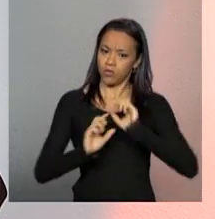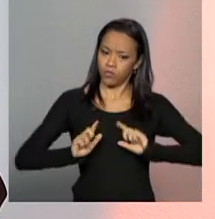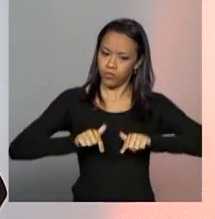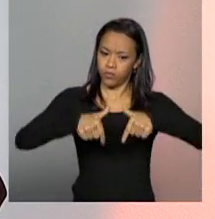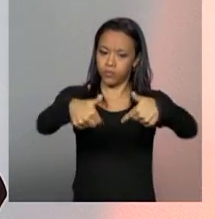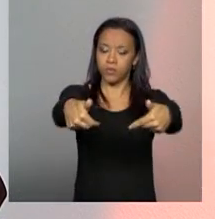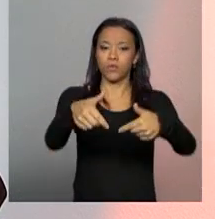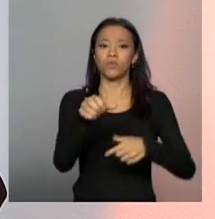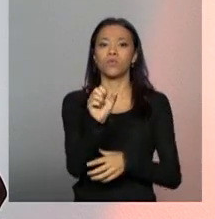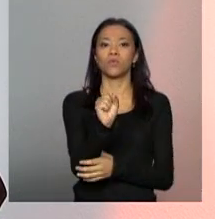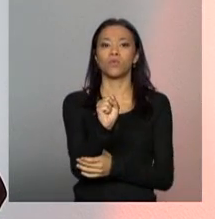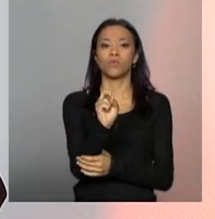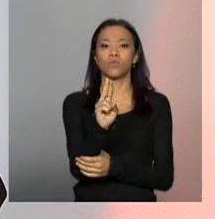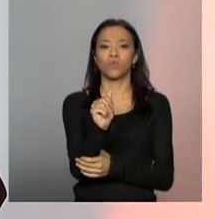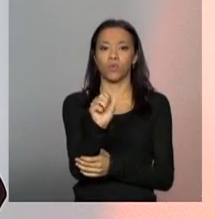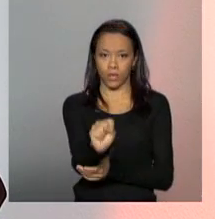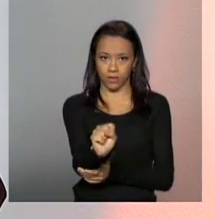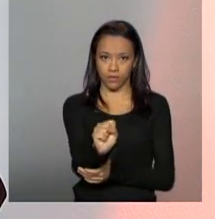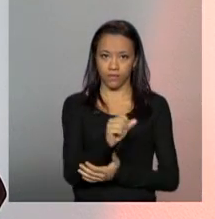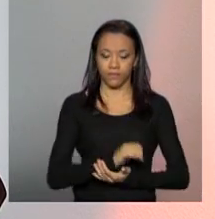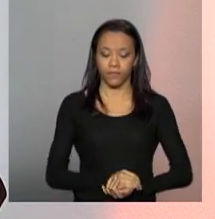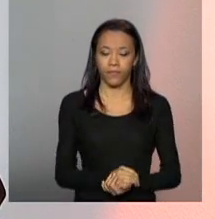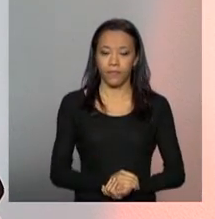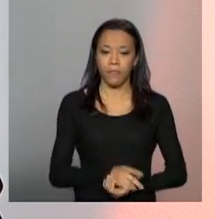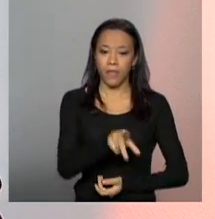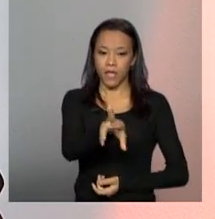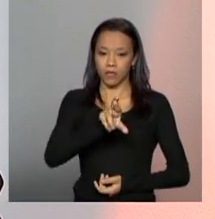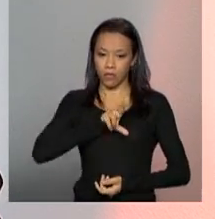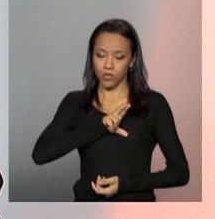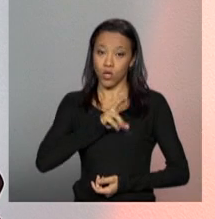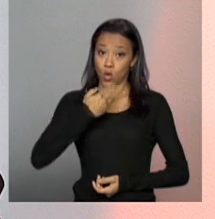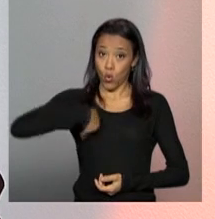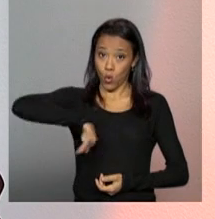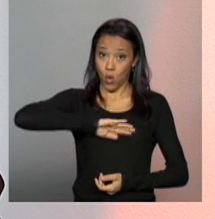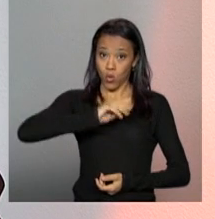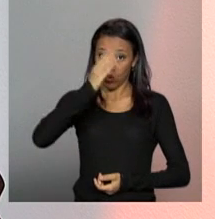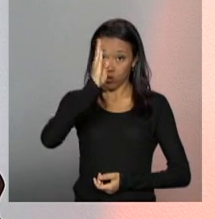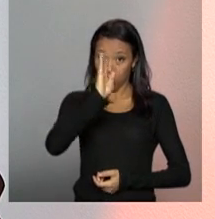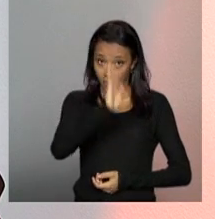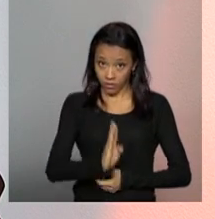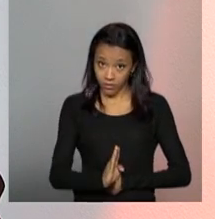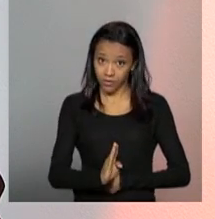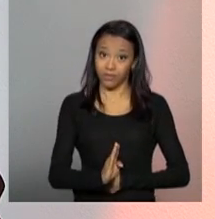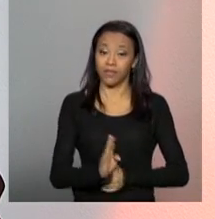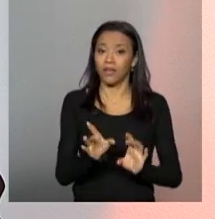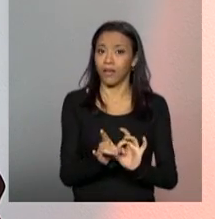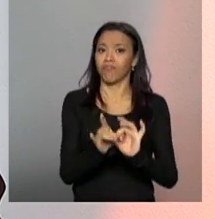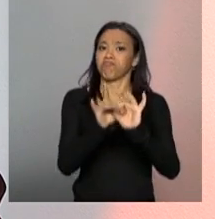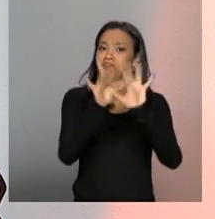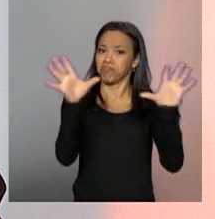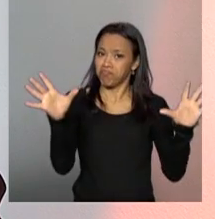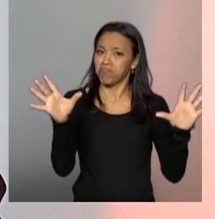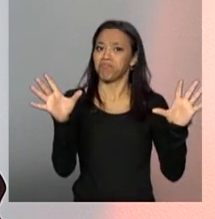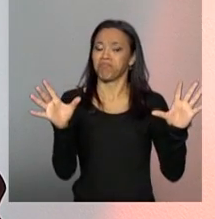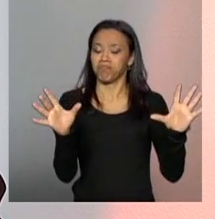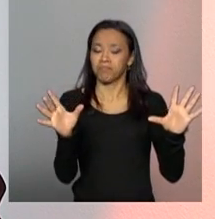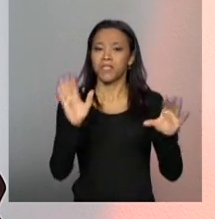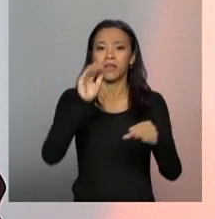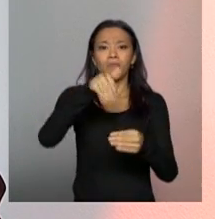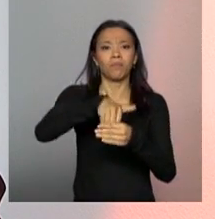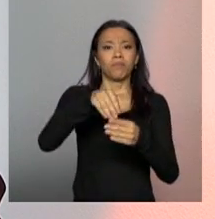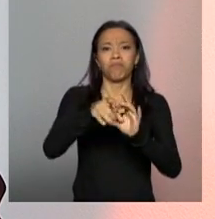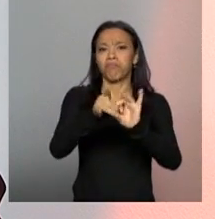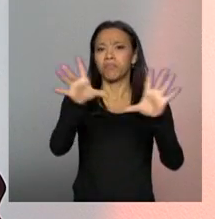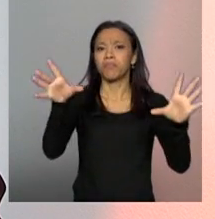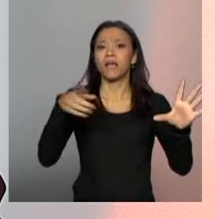Poline, o nosso país, por ser um país republicano, ele trabalha na ótica da autonomia dos